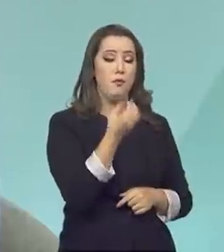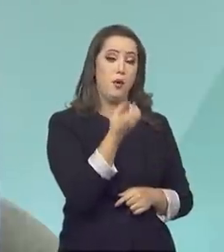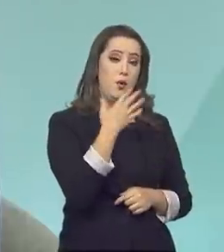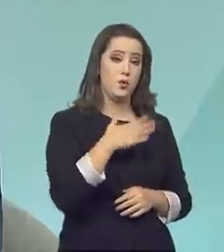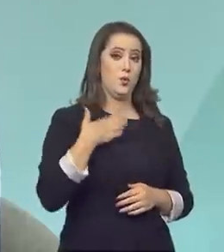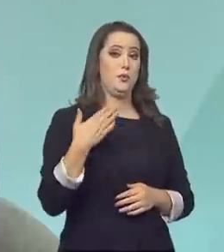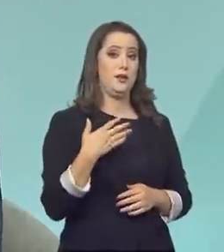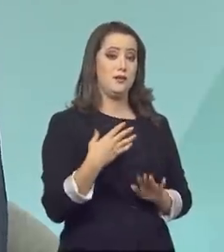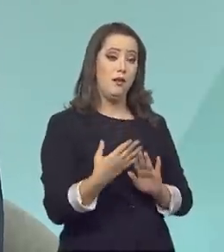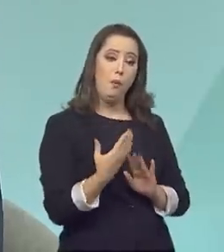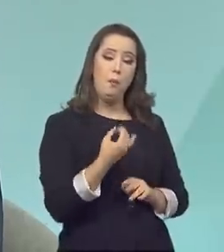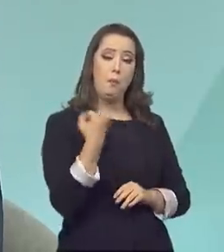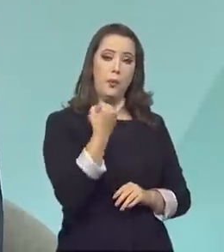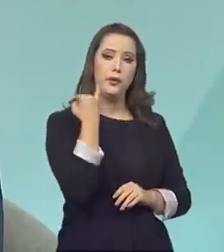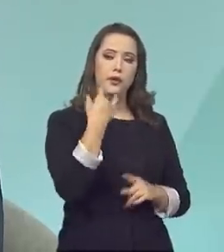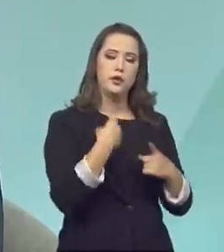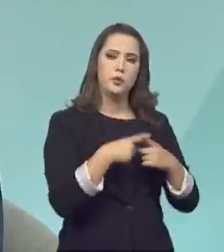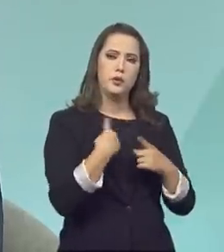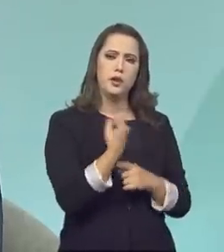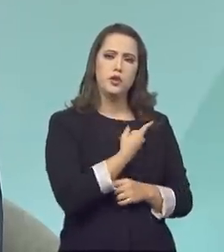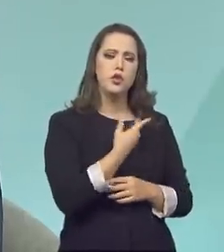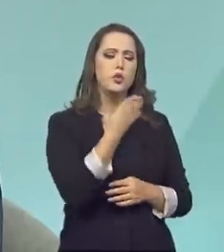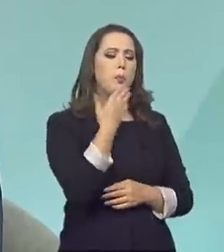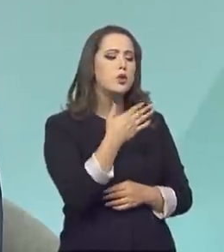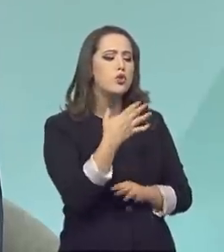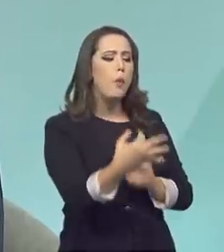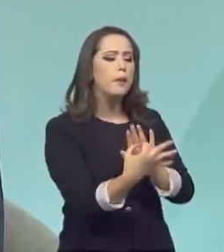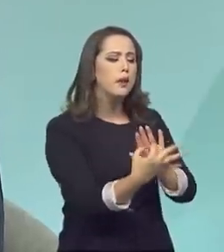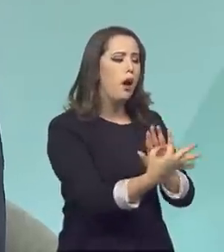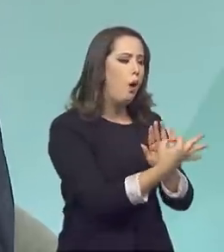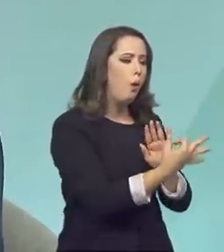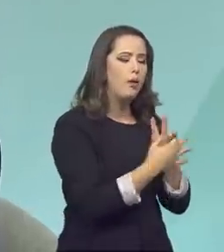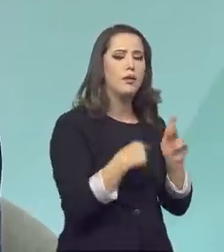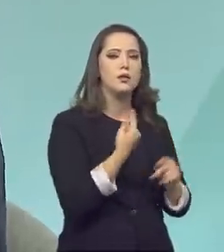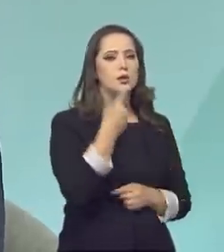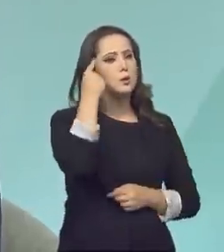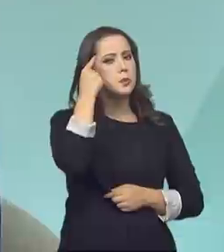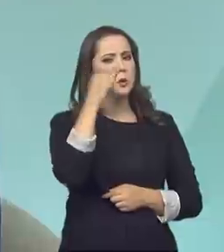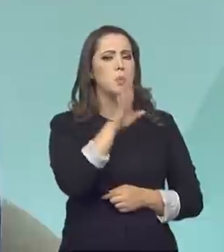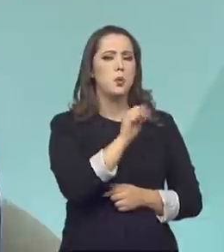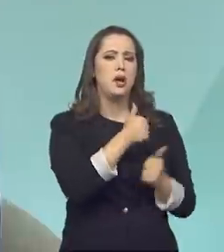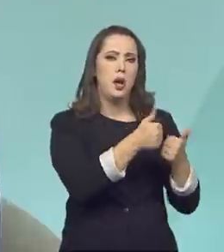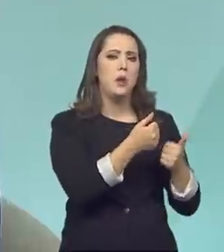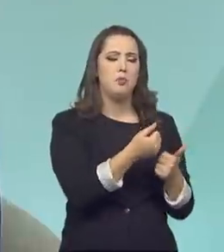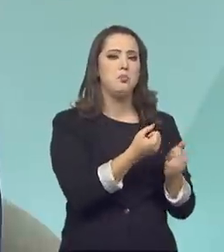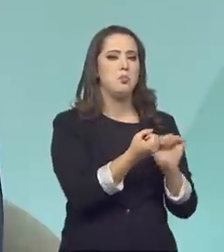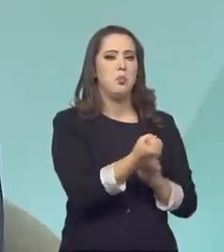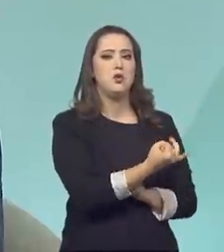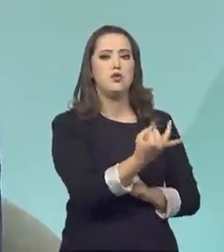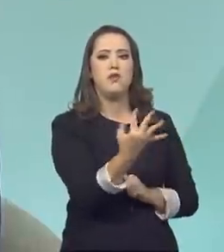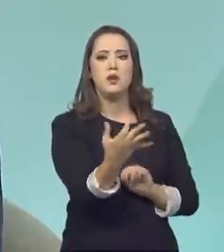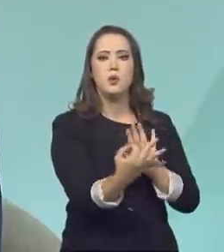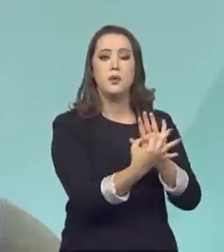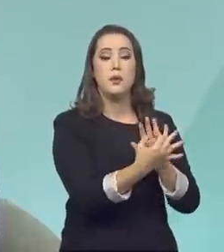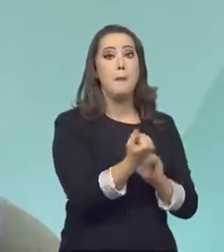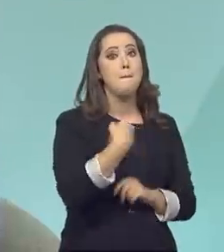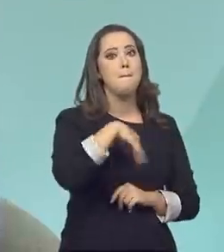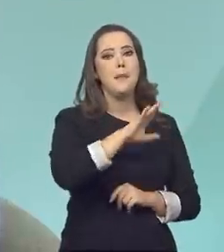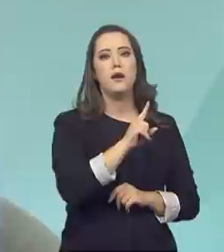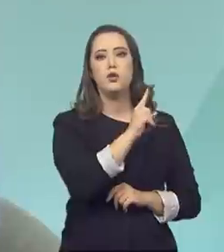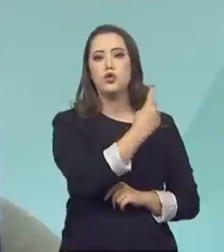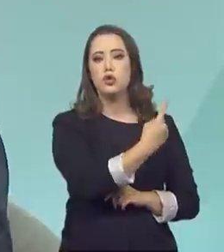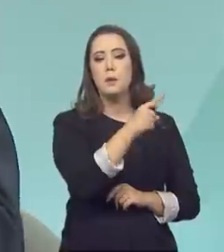gente, porque quando nós fizemos a consulta pública, nós imaginávamos que teria muitas sugestões, mas foi mais de 1.200,